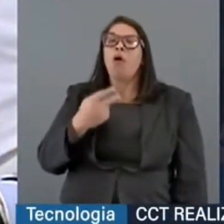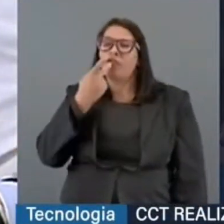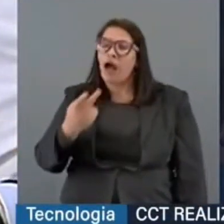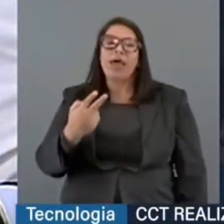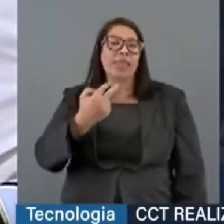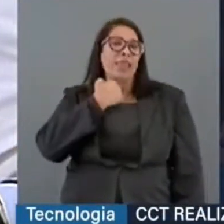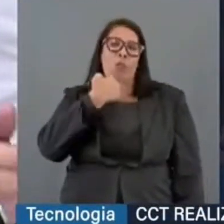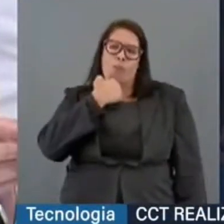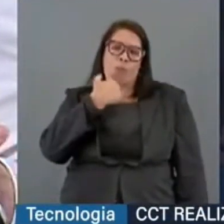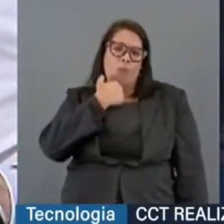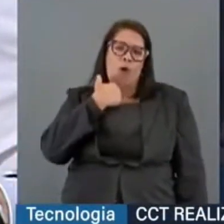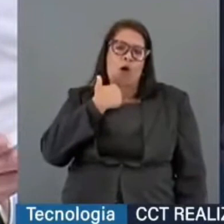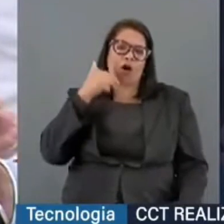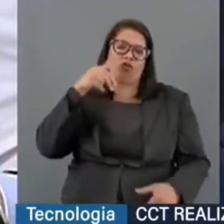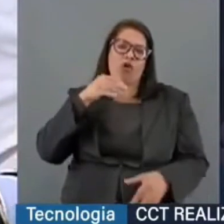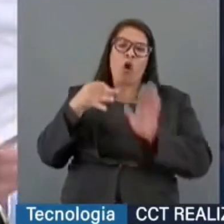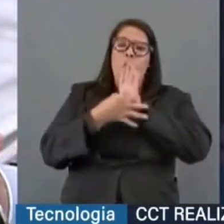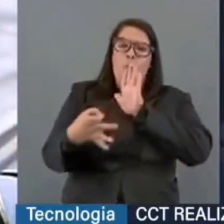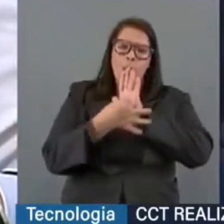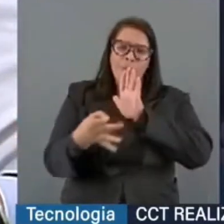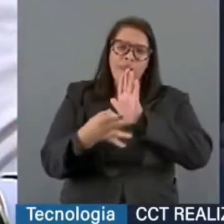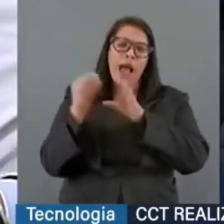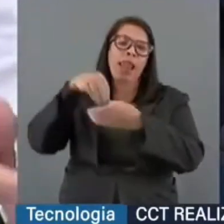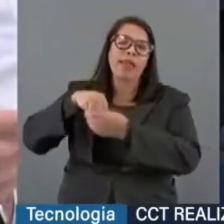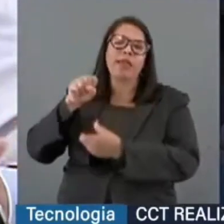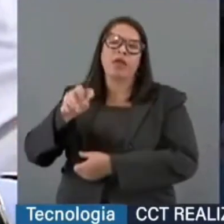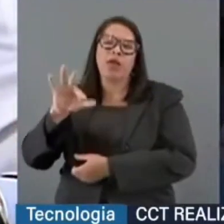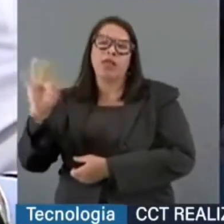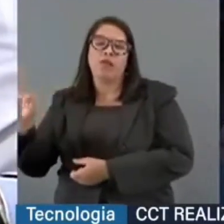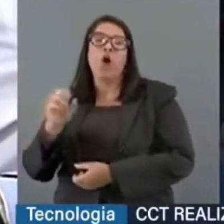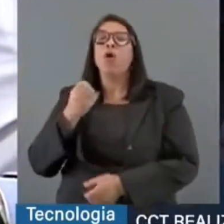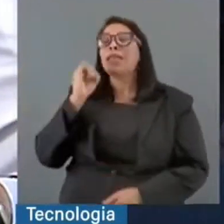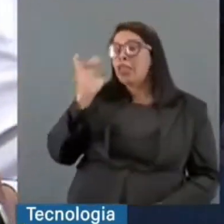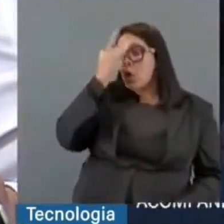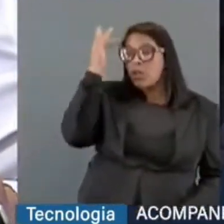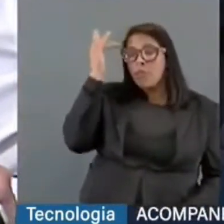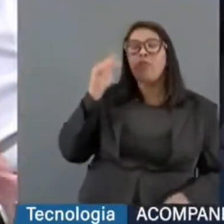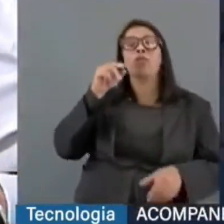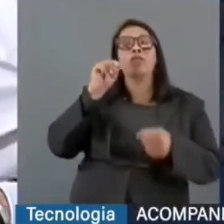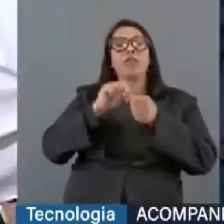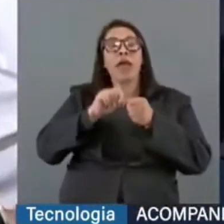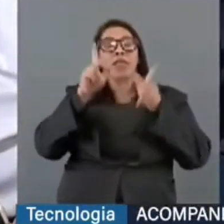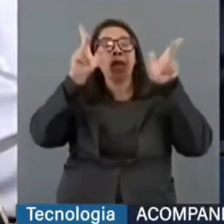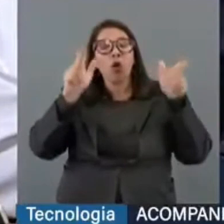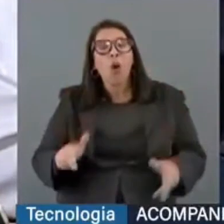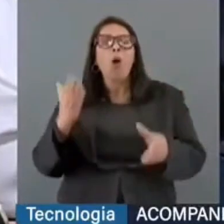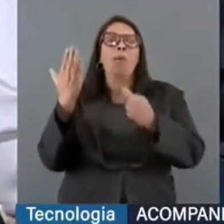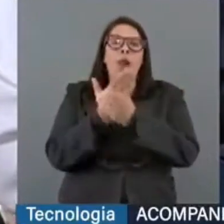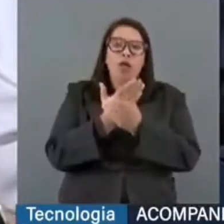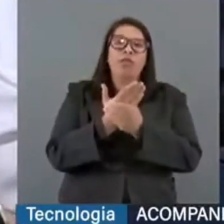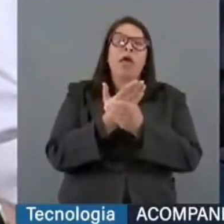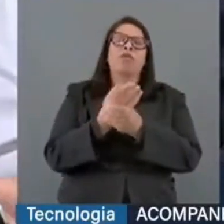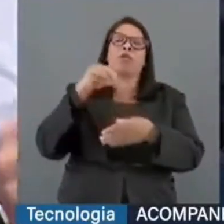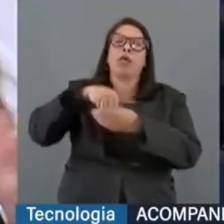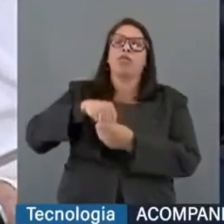suspeito caso as mesmas questões fossem suscitadas por outras partes em processos no